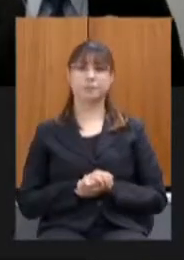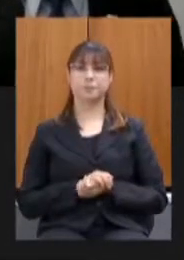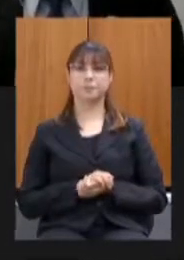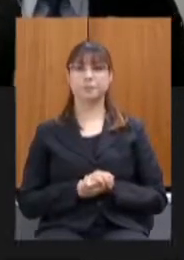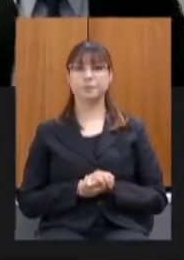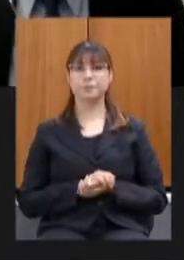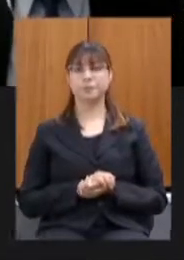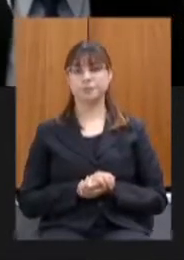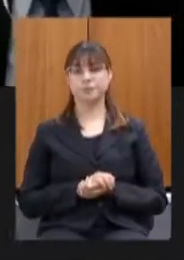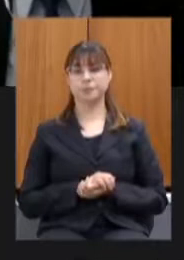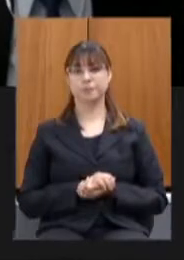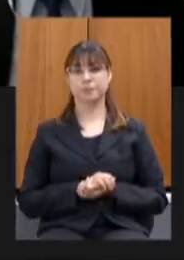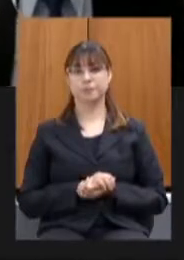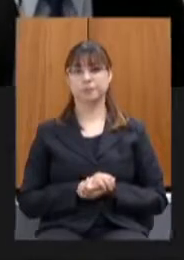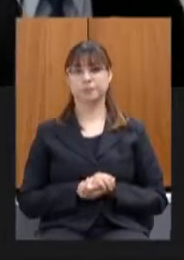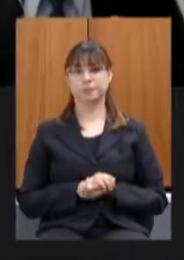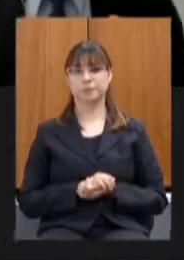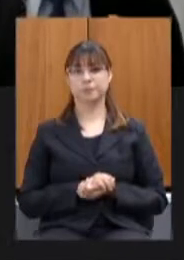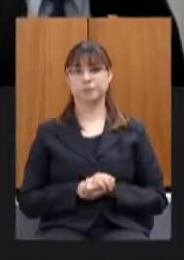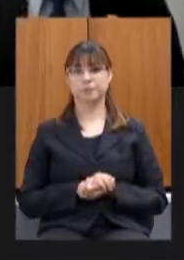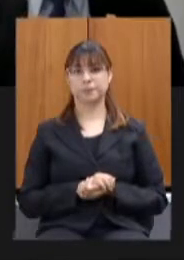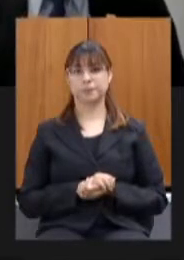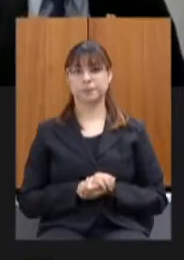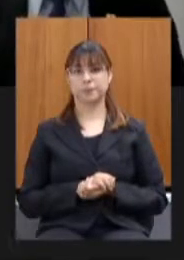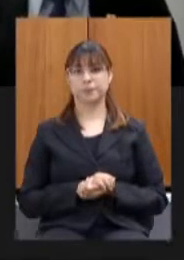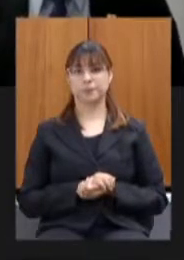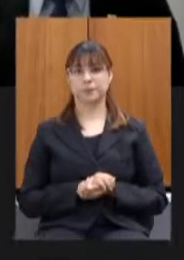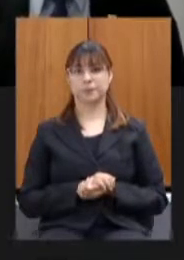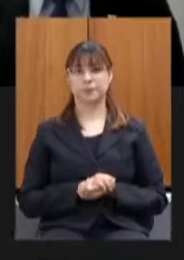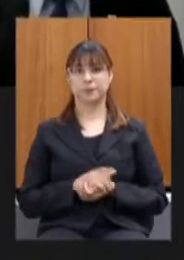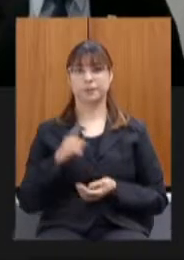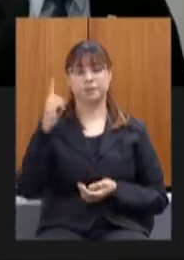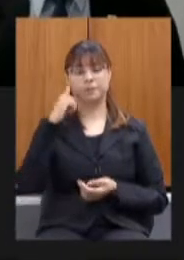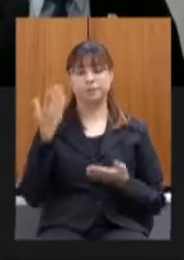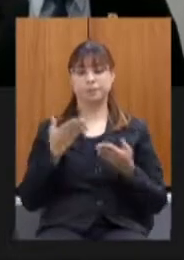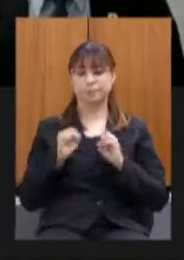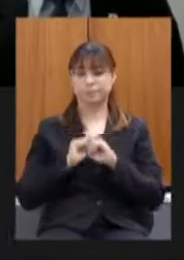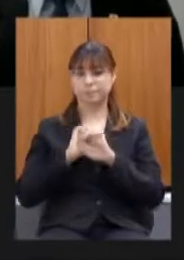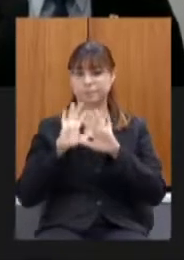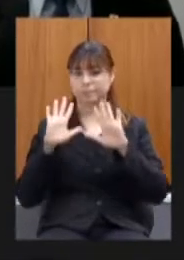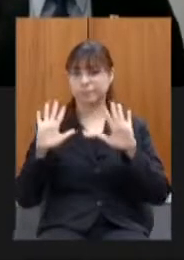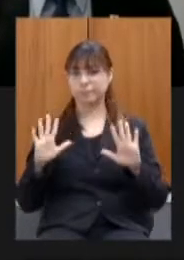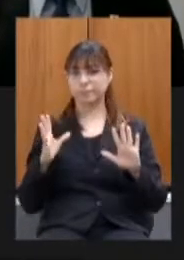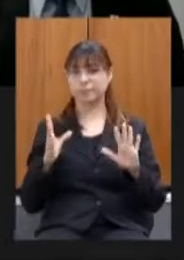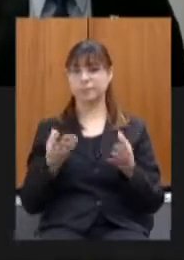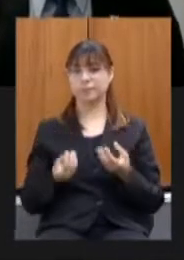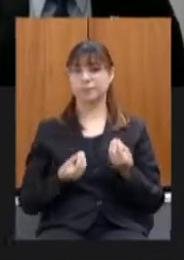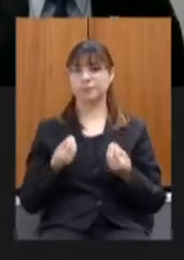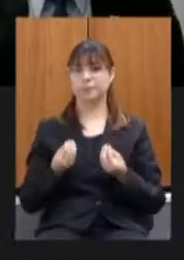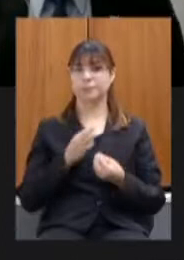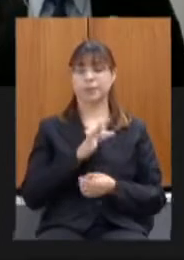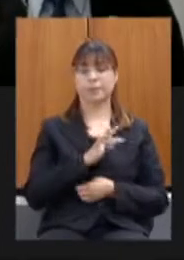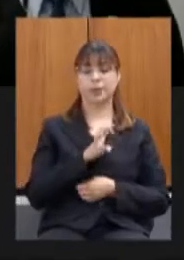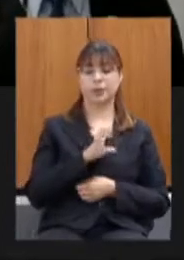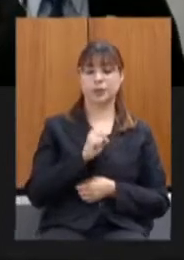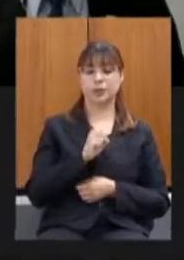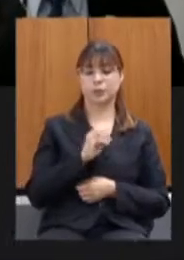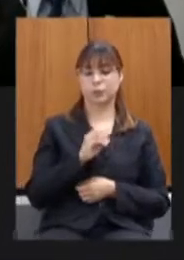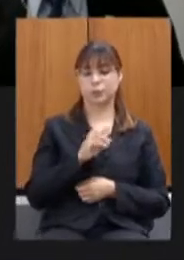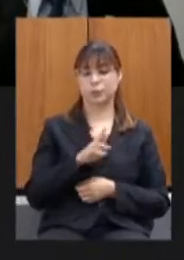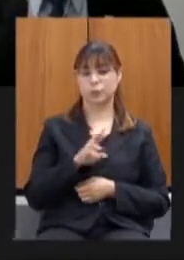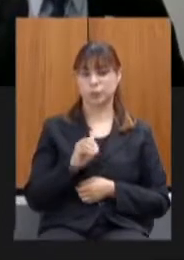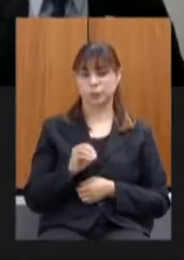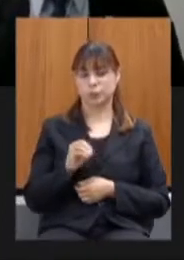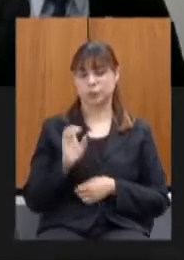bom aqui entrando um pouco na questão de transparência o tesouro estadual vem trabalhando